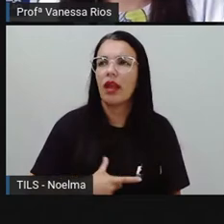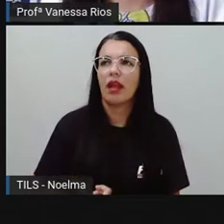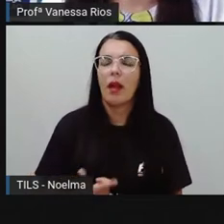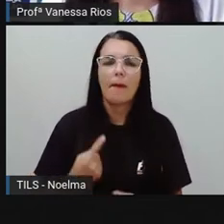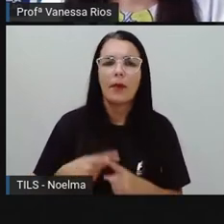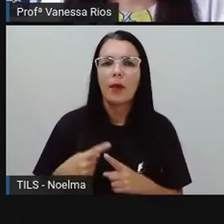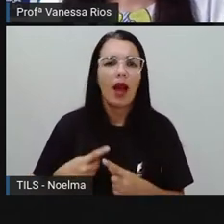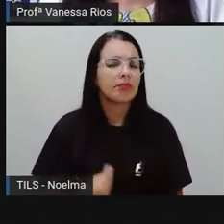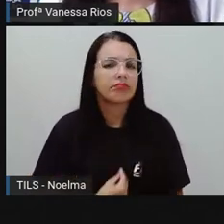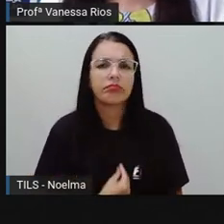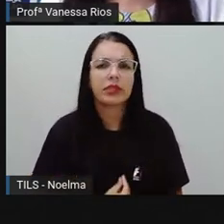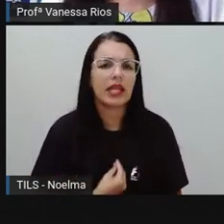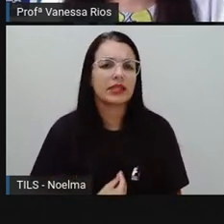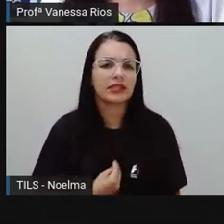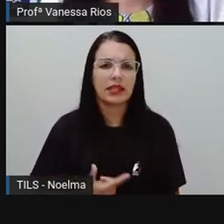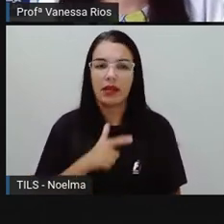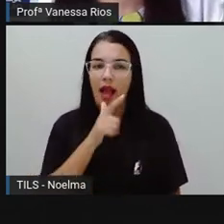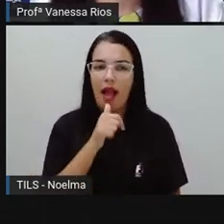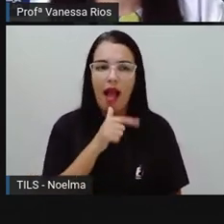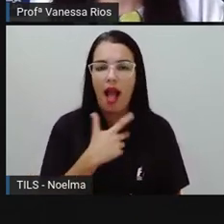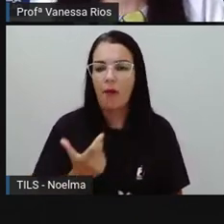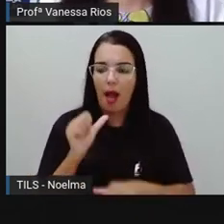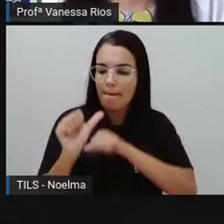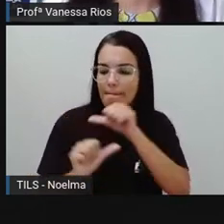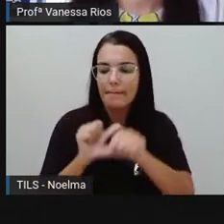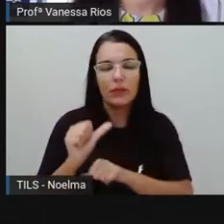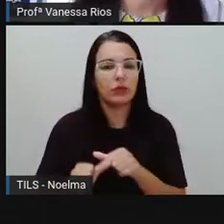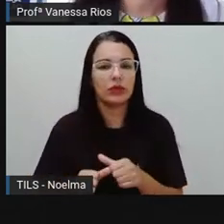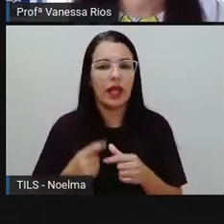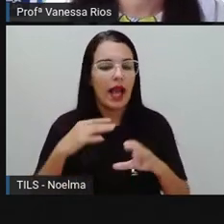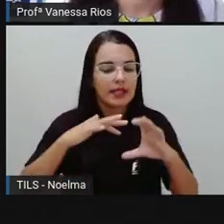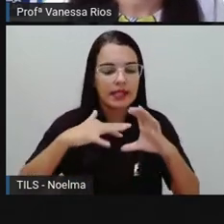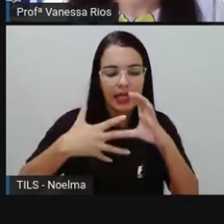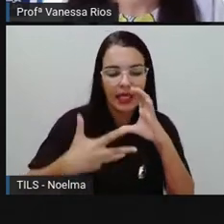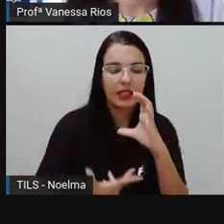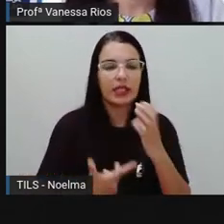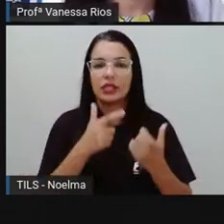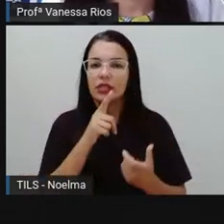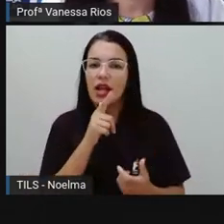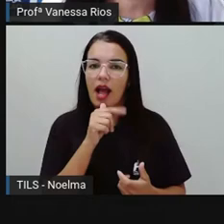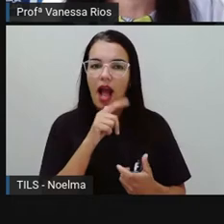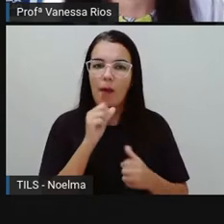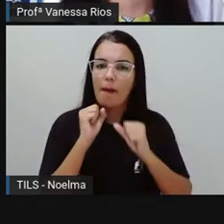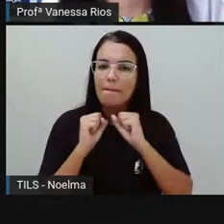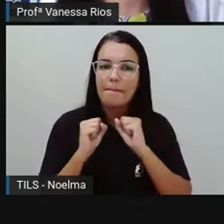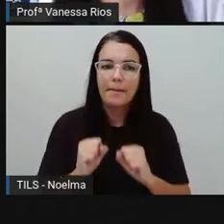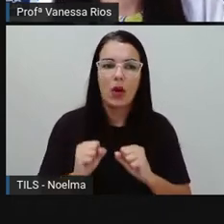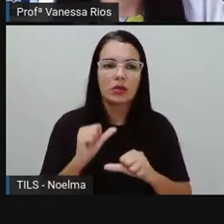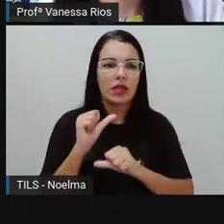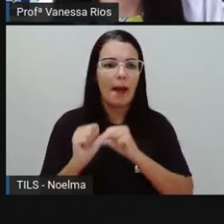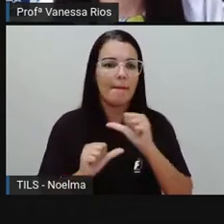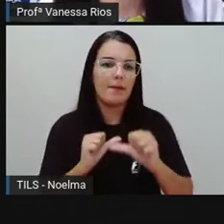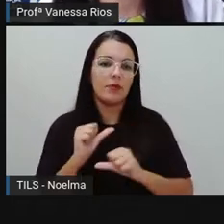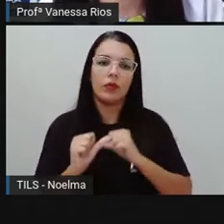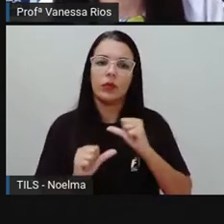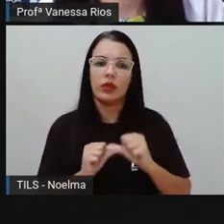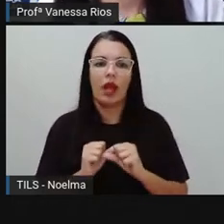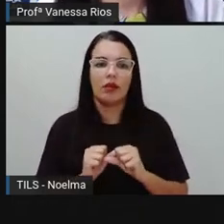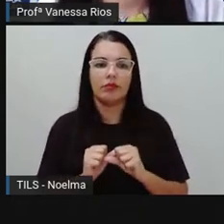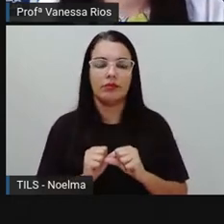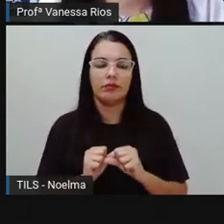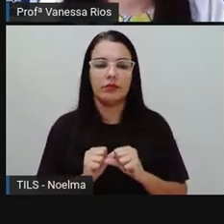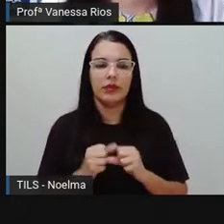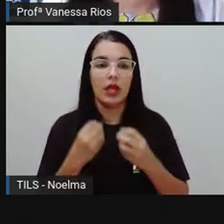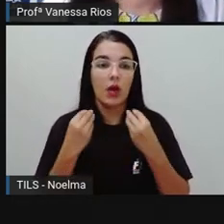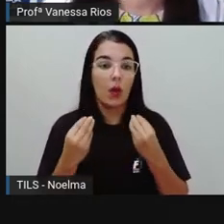faz com que a consistência e as características da água, né? Como elemento que a gente está trabalhando,